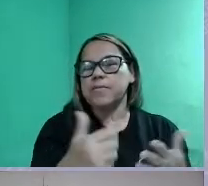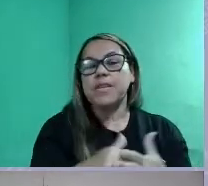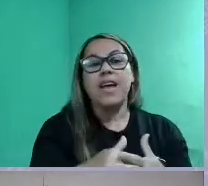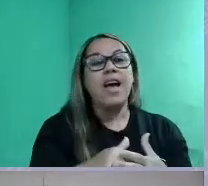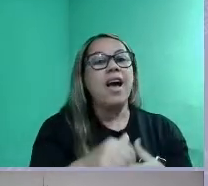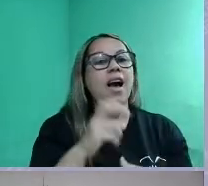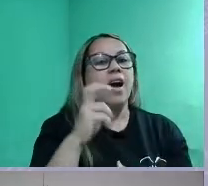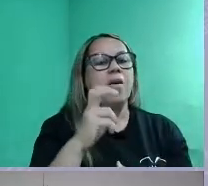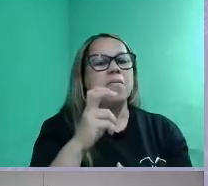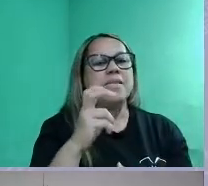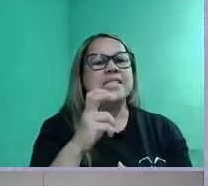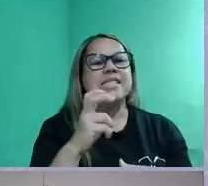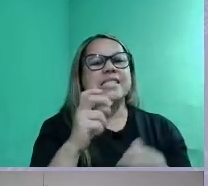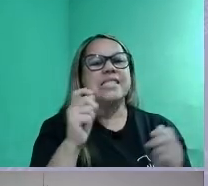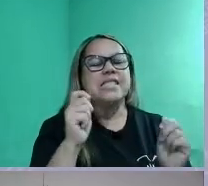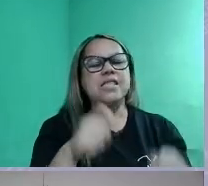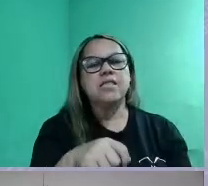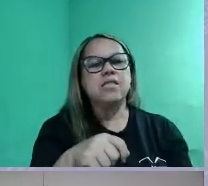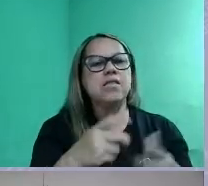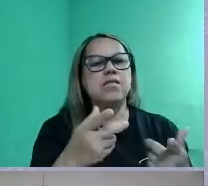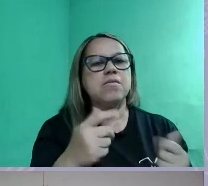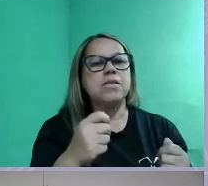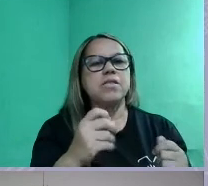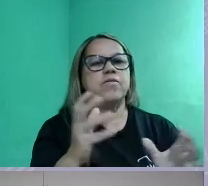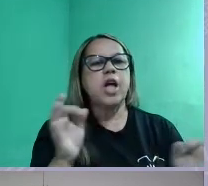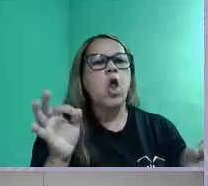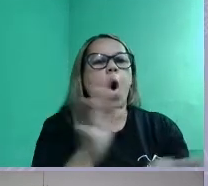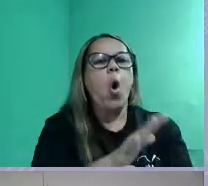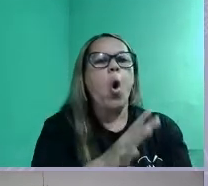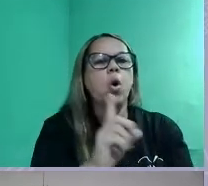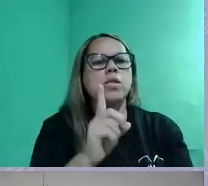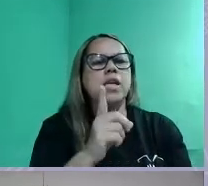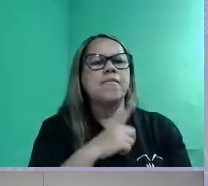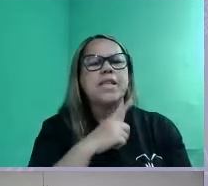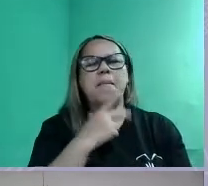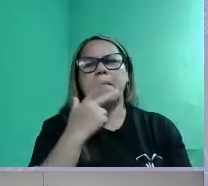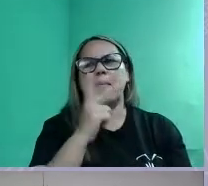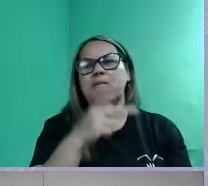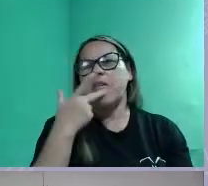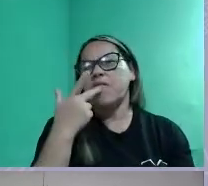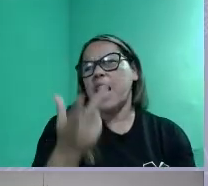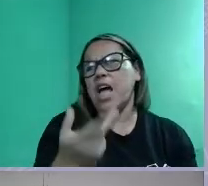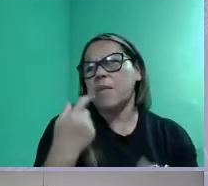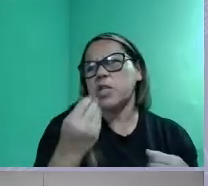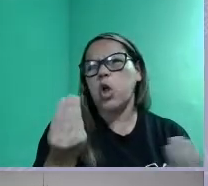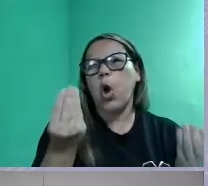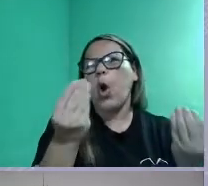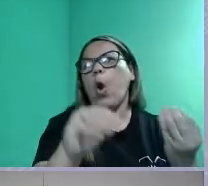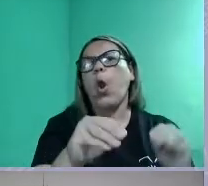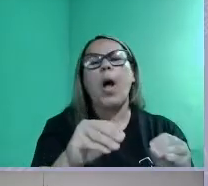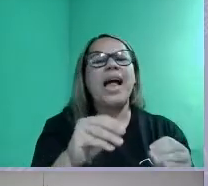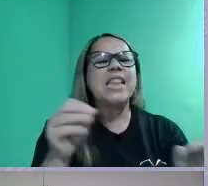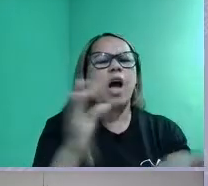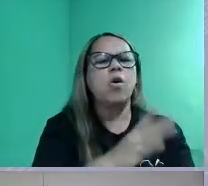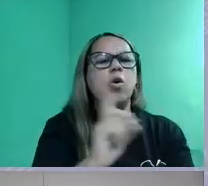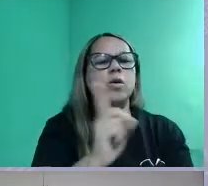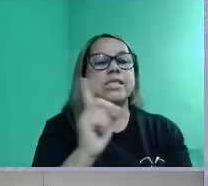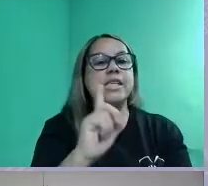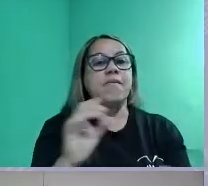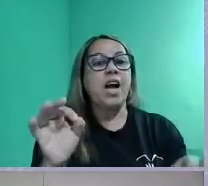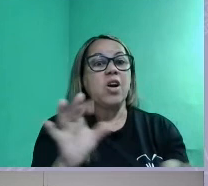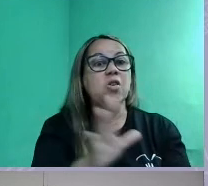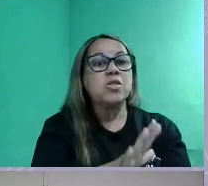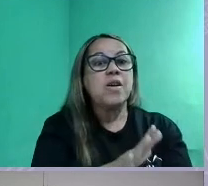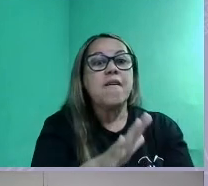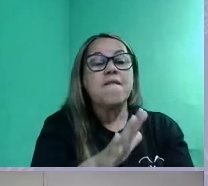intervenção, não necessariamente tem que ficar na conclusão, não, viu? Tem muito professor dizendo aí, não, tem que ficar na conclusão e tal. Na conclusão, é a forma mais